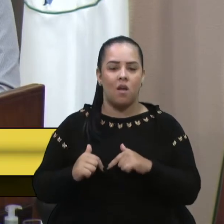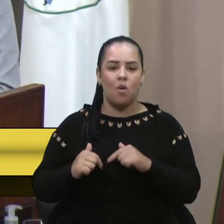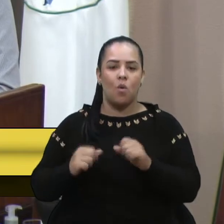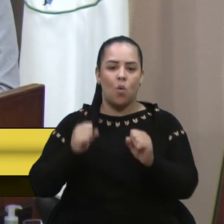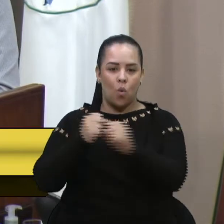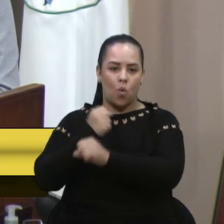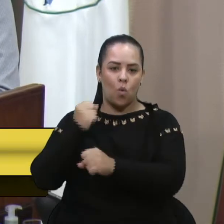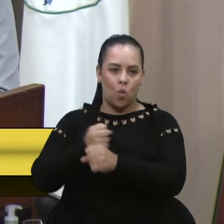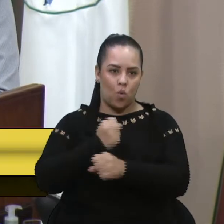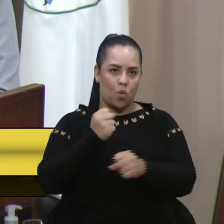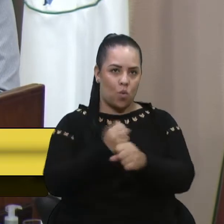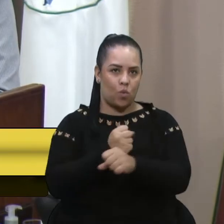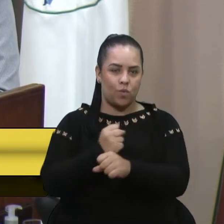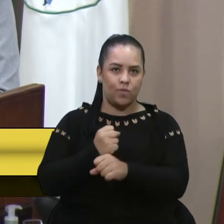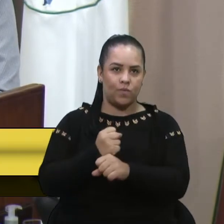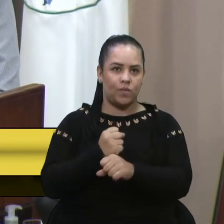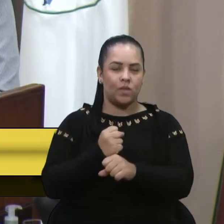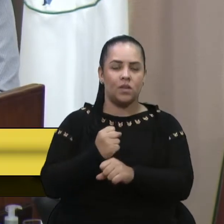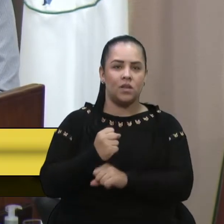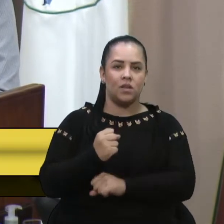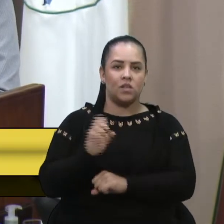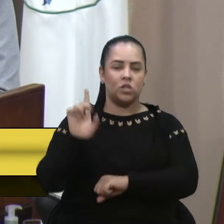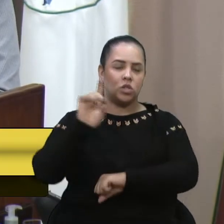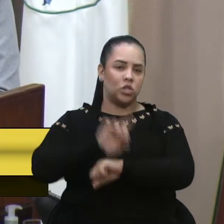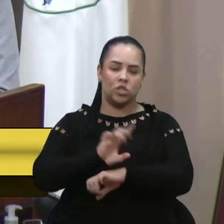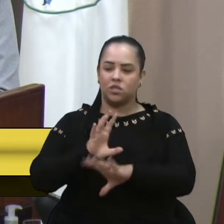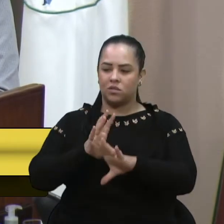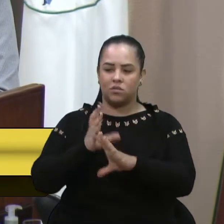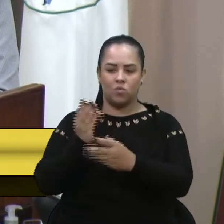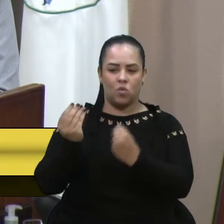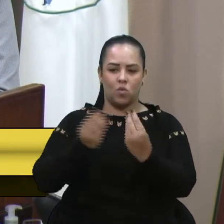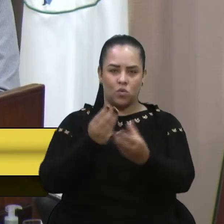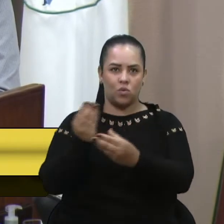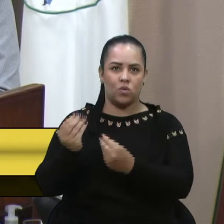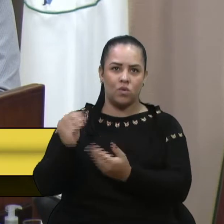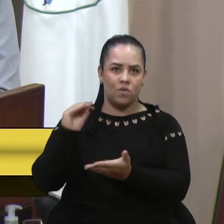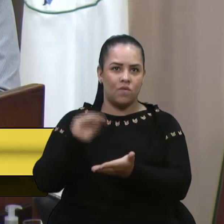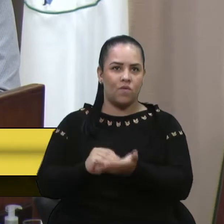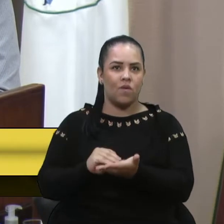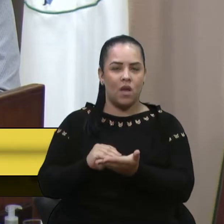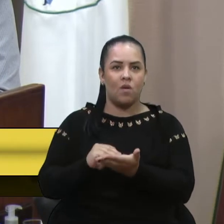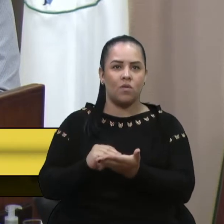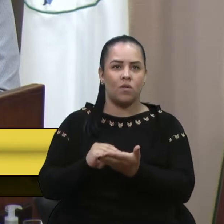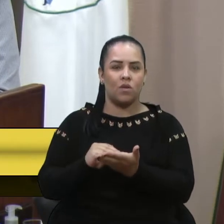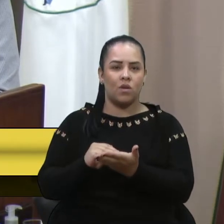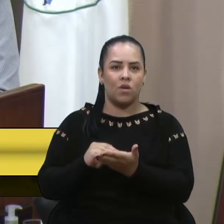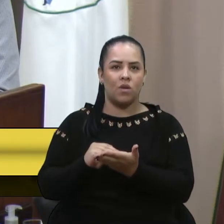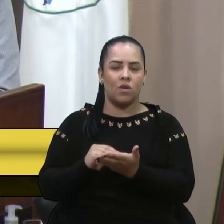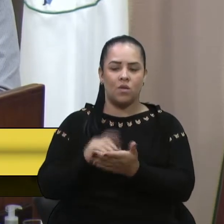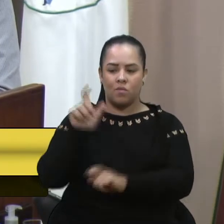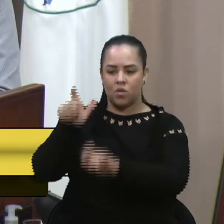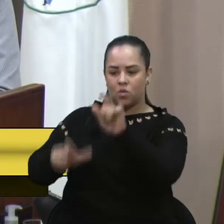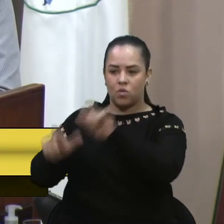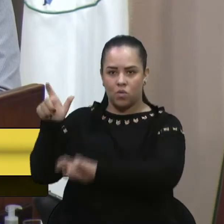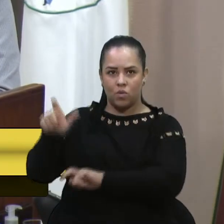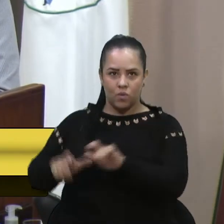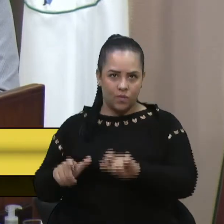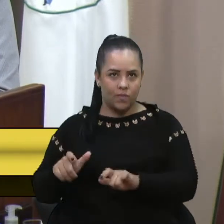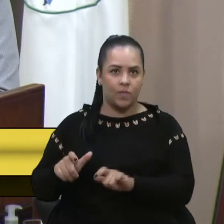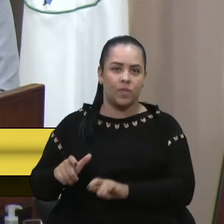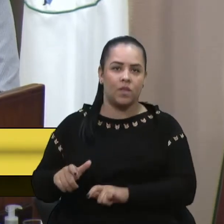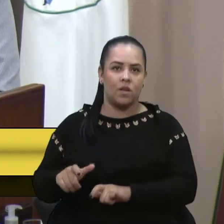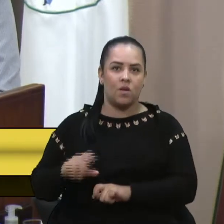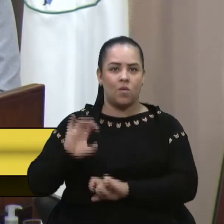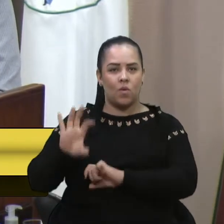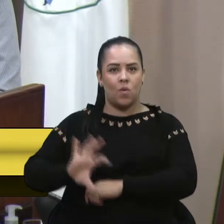momento, acaba ficando ali por dias e dias, e, por falta de gente, por falta de pessoal, acaba que